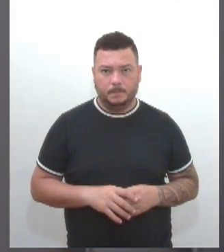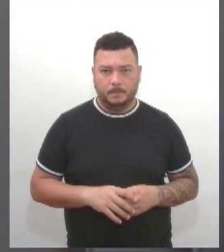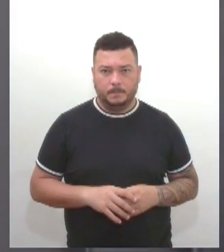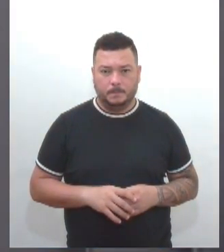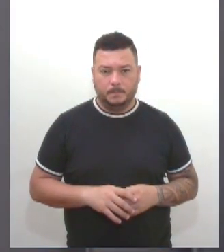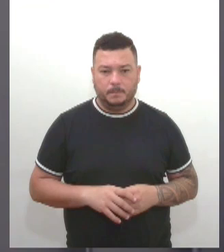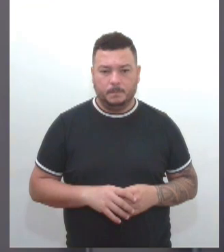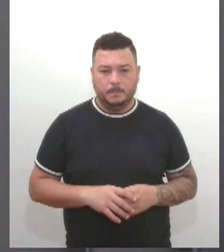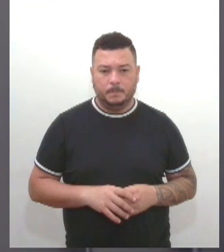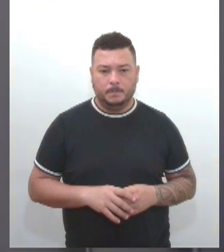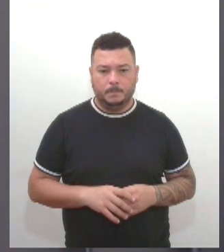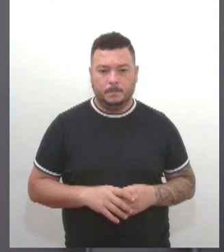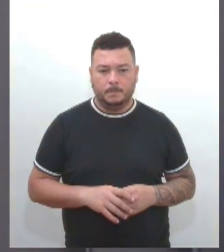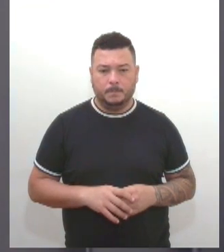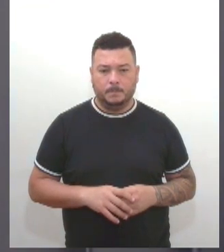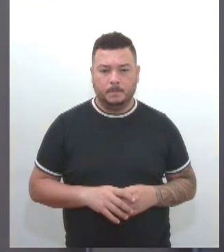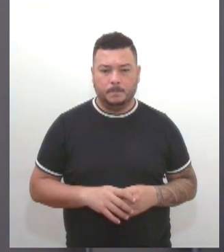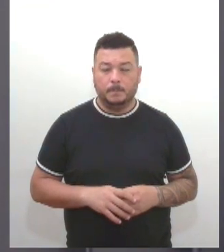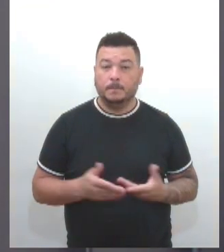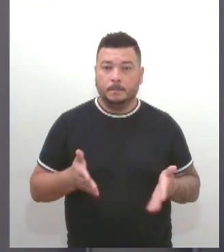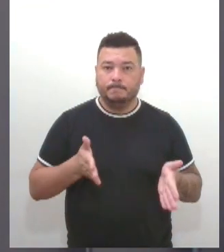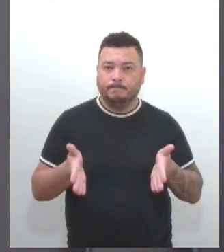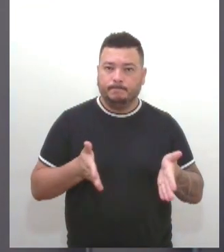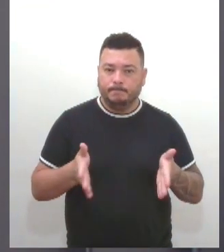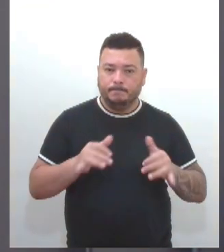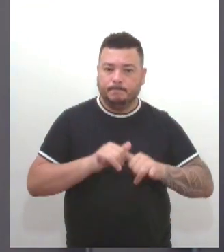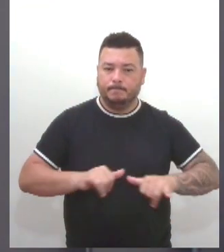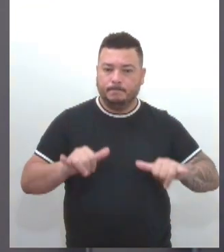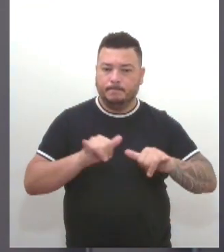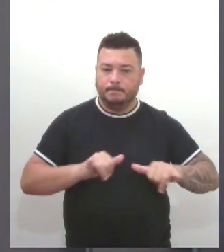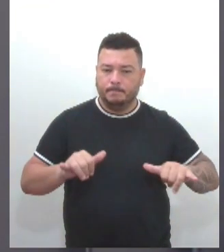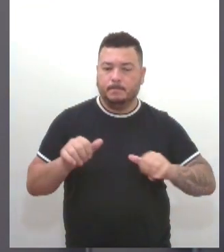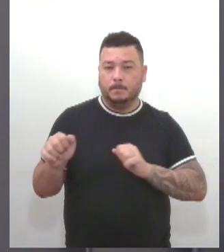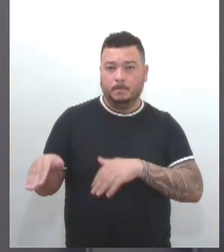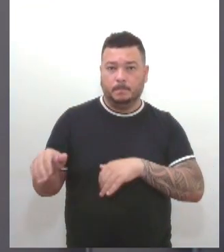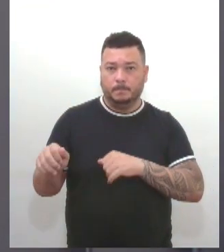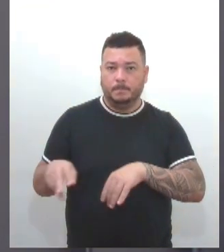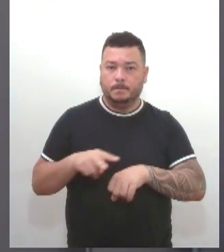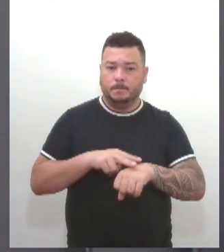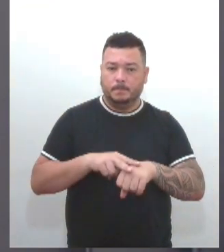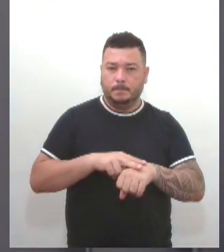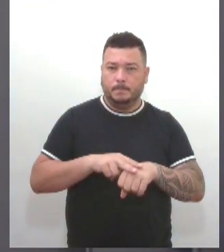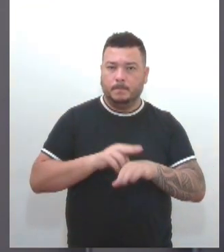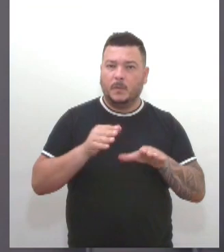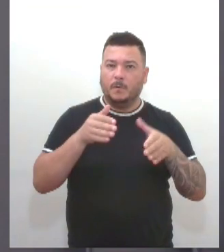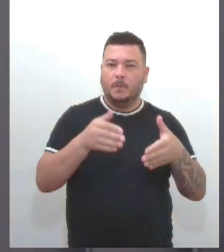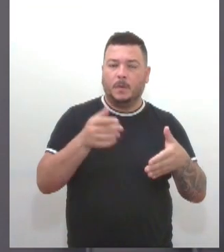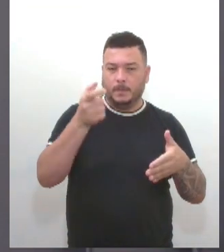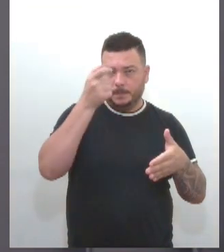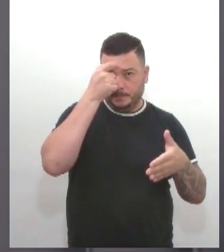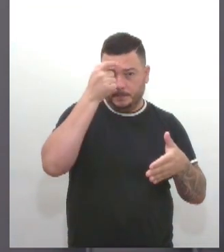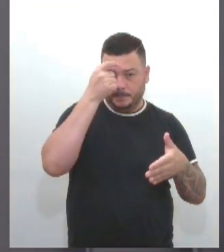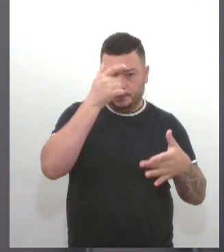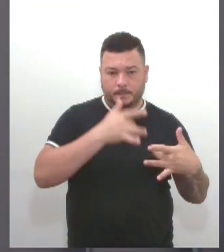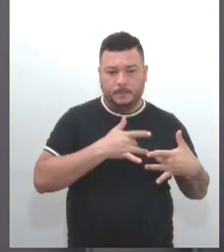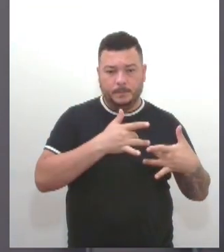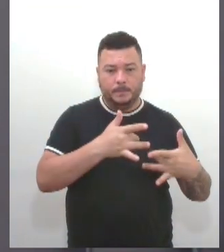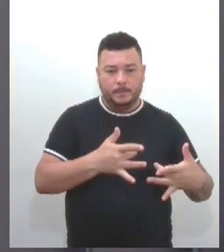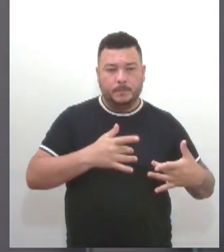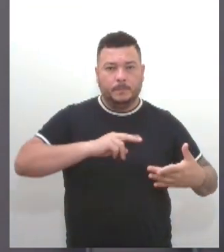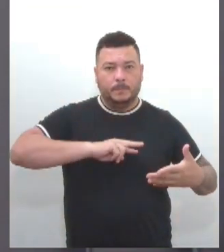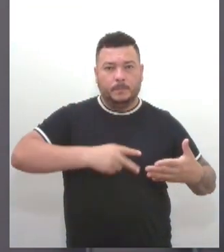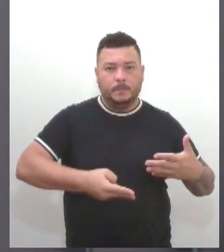E olha, durante a campanha Setembro Verde, dedicada à conscientização e promoção à doação de órgãos e tecidos,